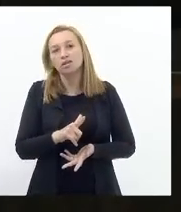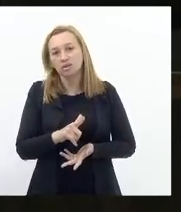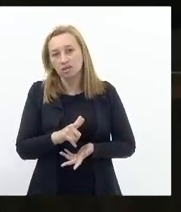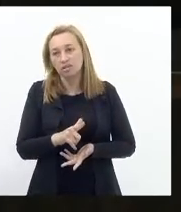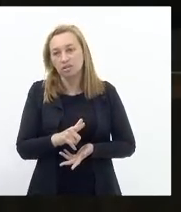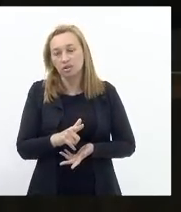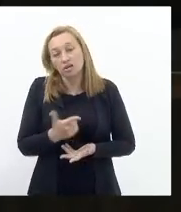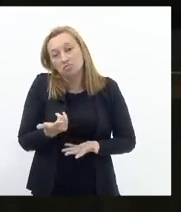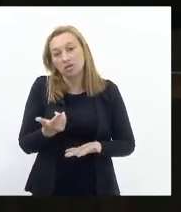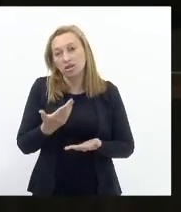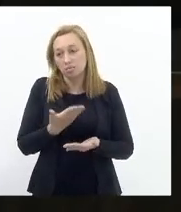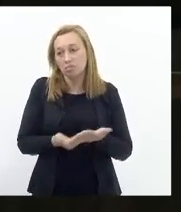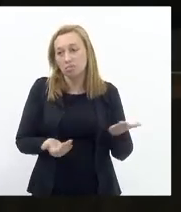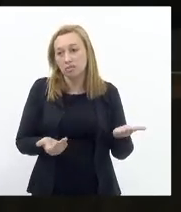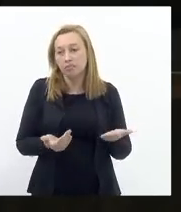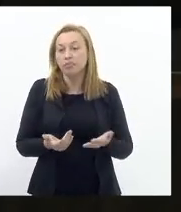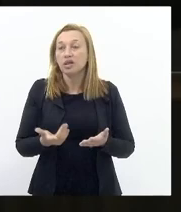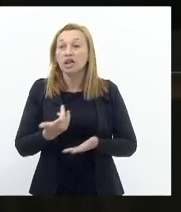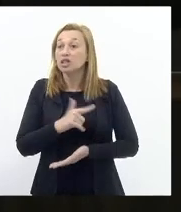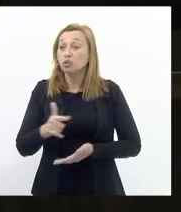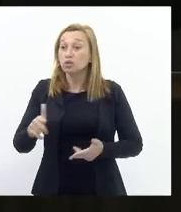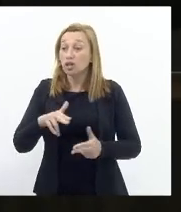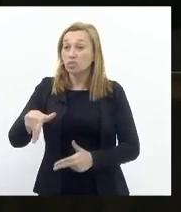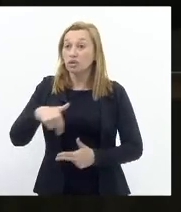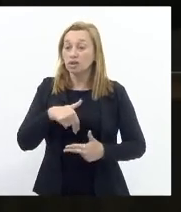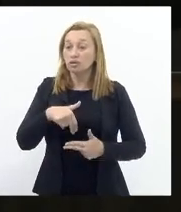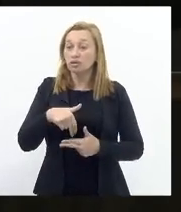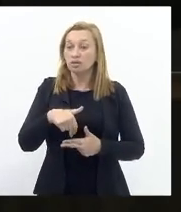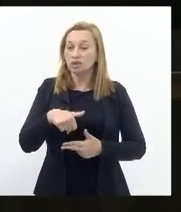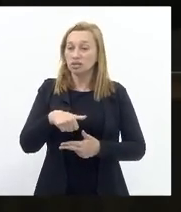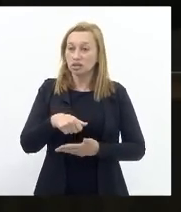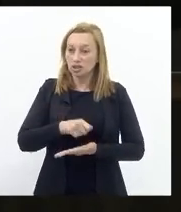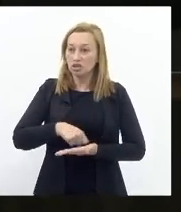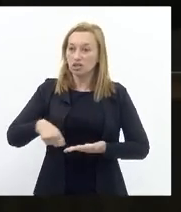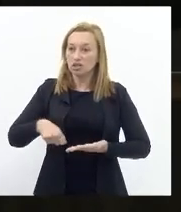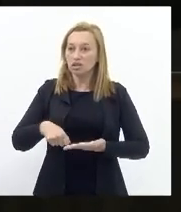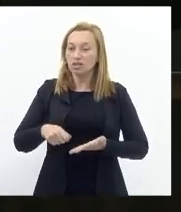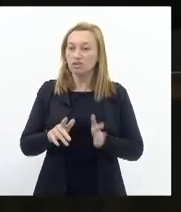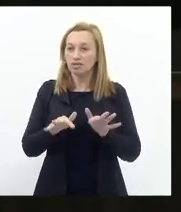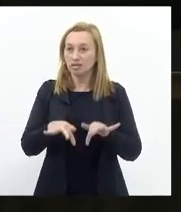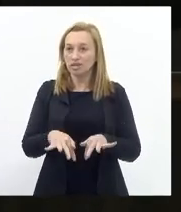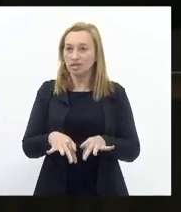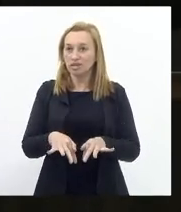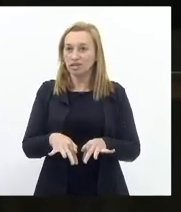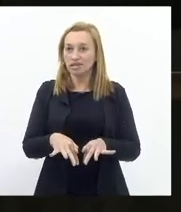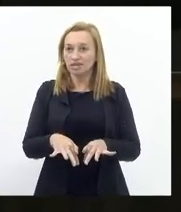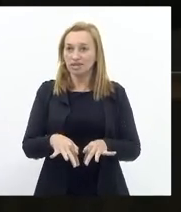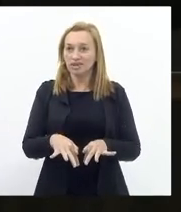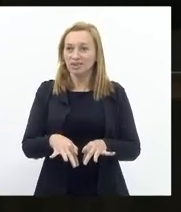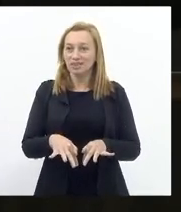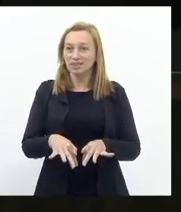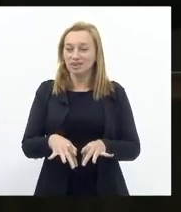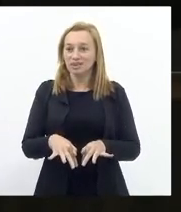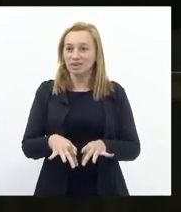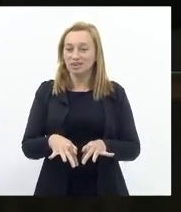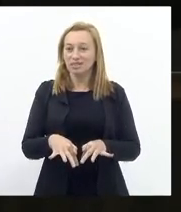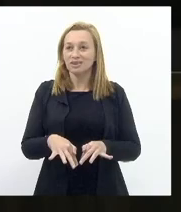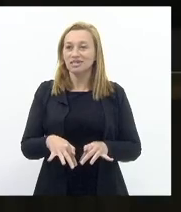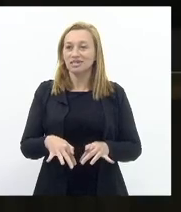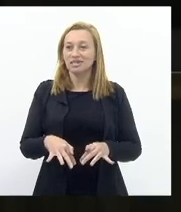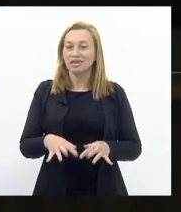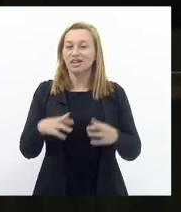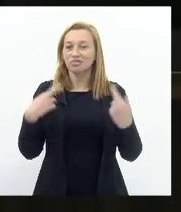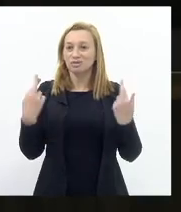E acaba caindo Não havendo mais Oradores escritos A presidência Decara Encerrada A presente